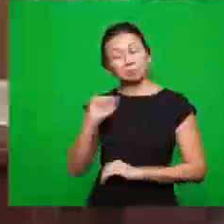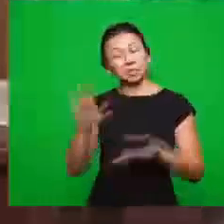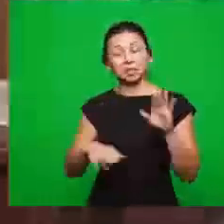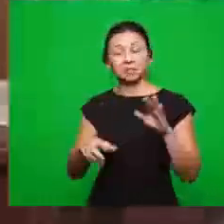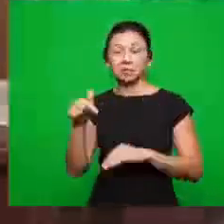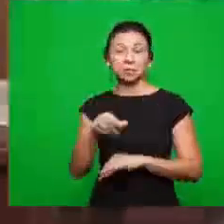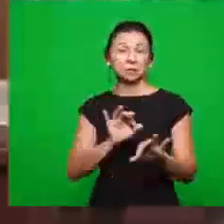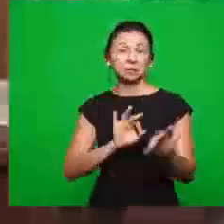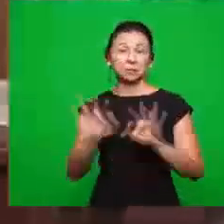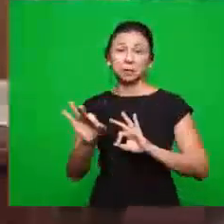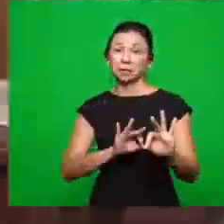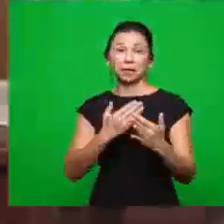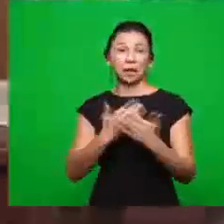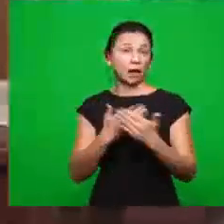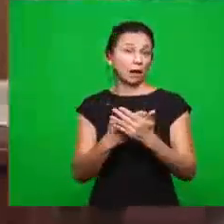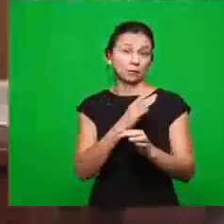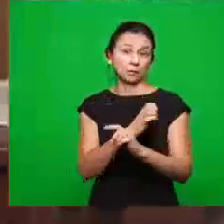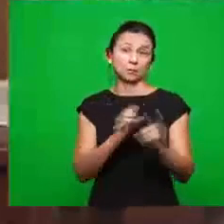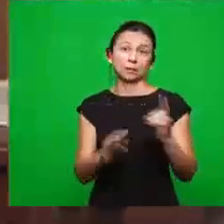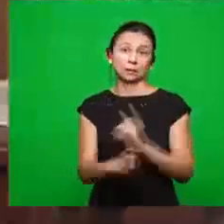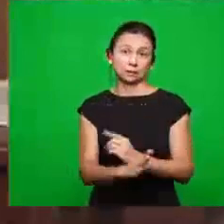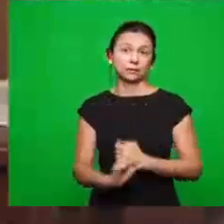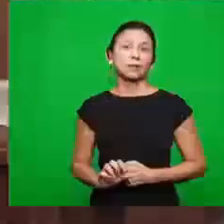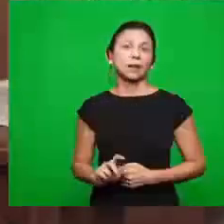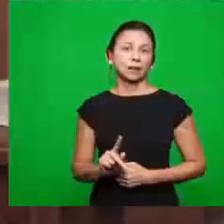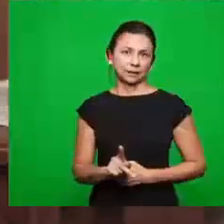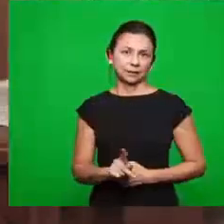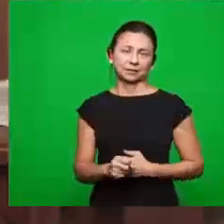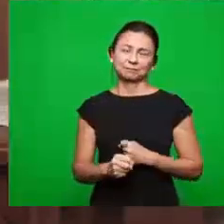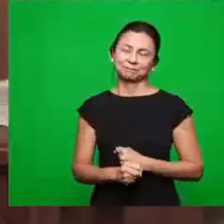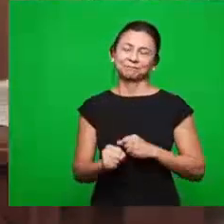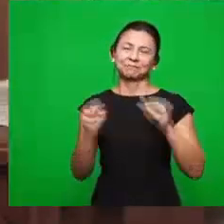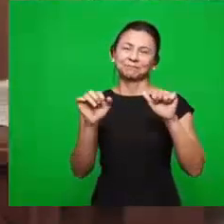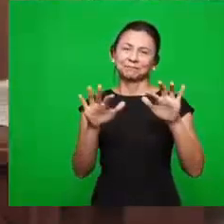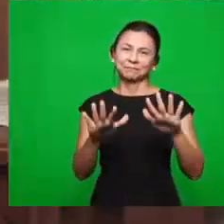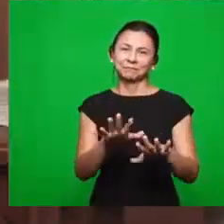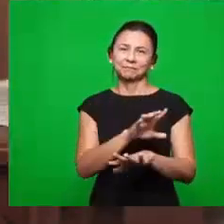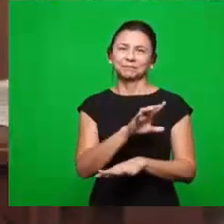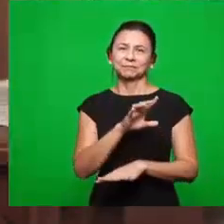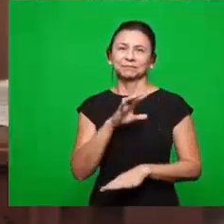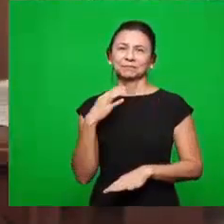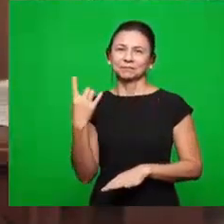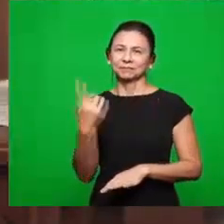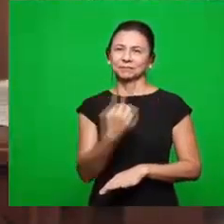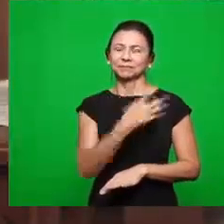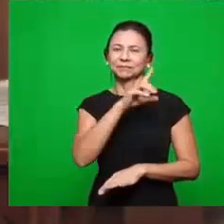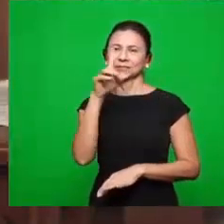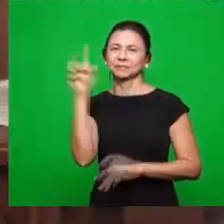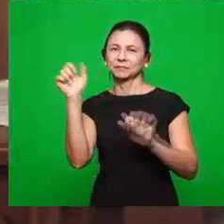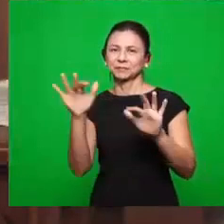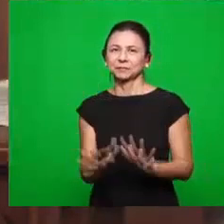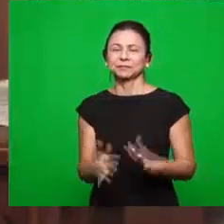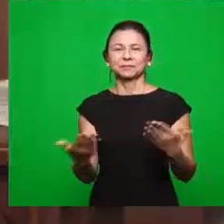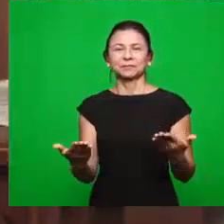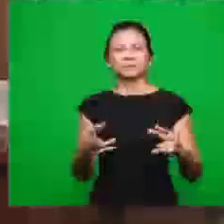satélite aqui. É tudo que nós estamos precisando. Assim, meus queridos, fiquem com a bênção. Deus tem a bênção para nós.